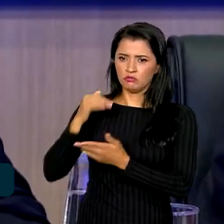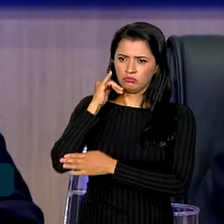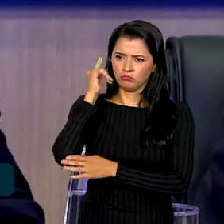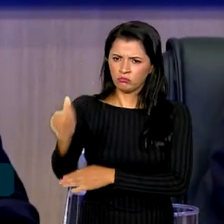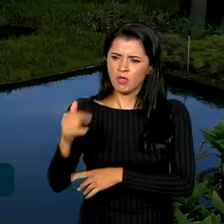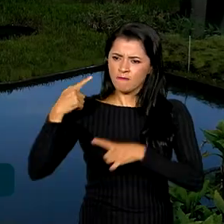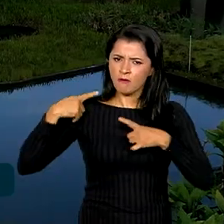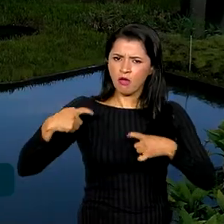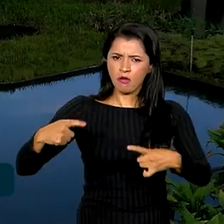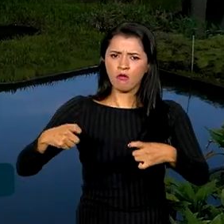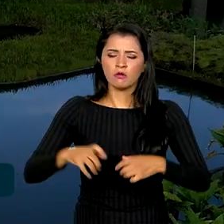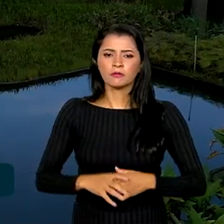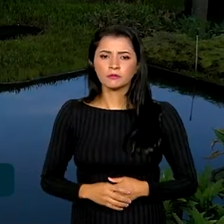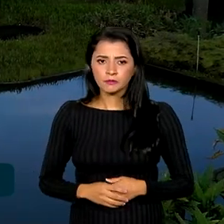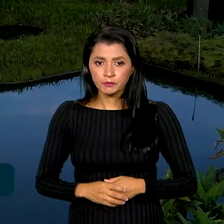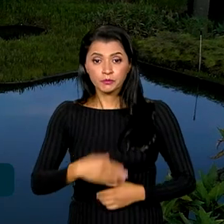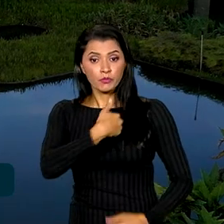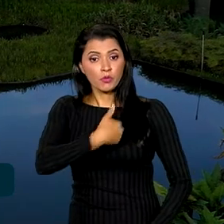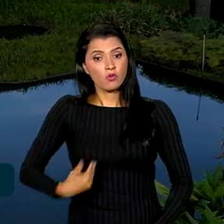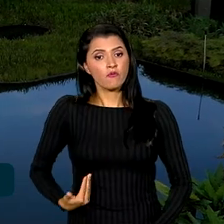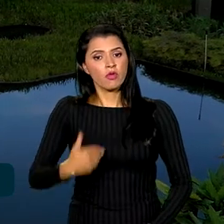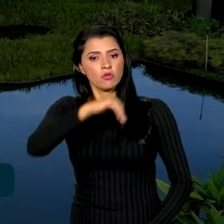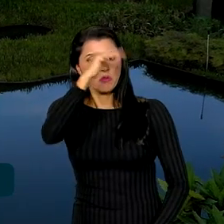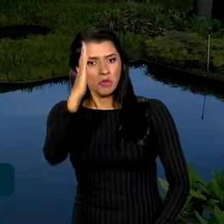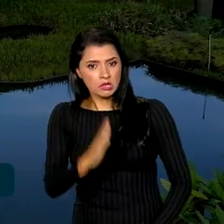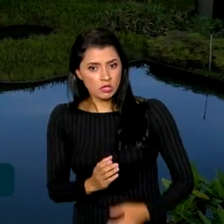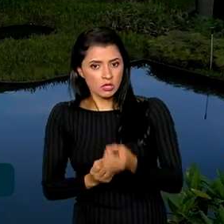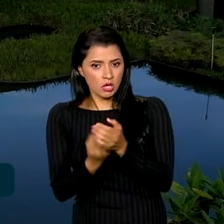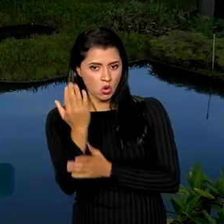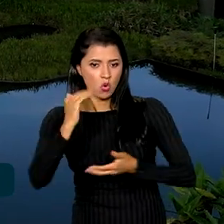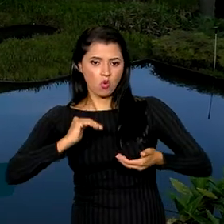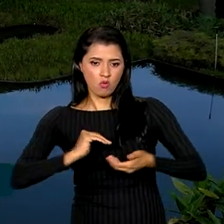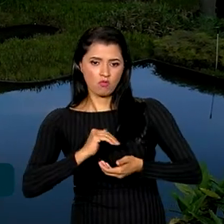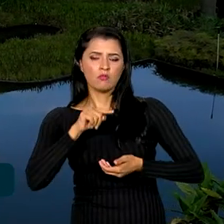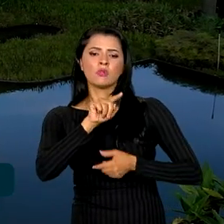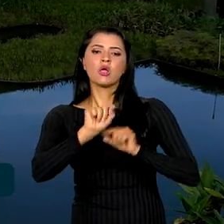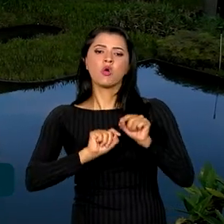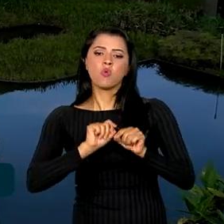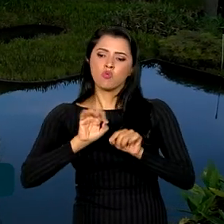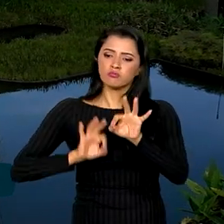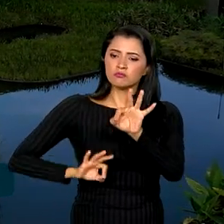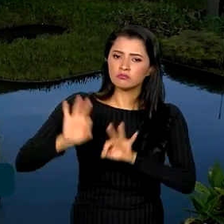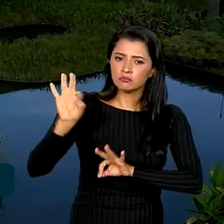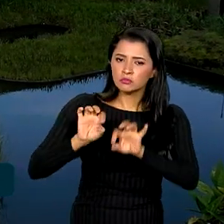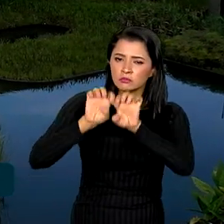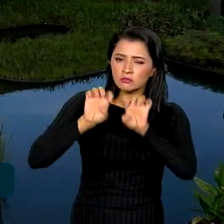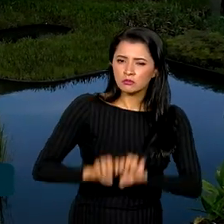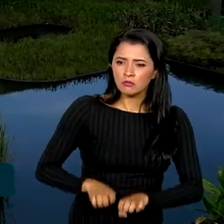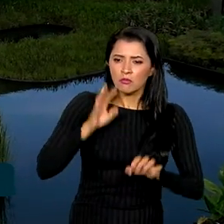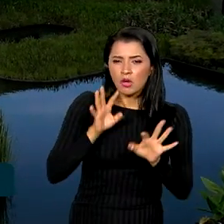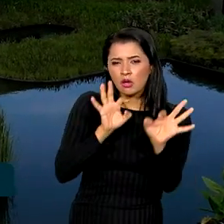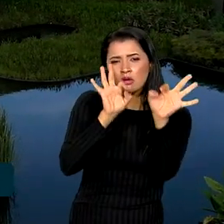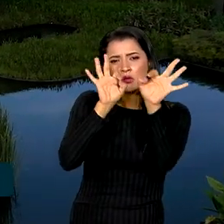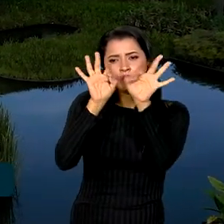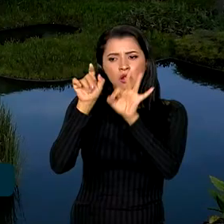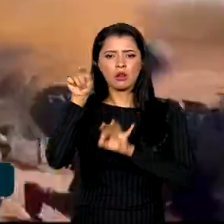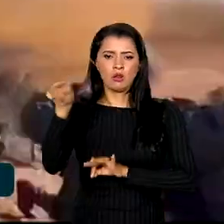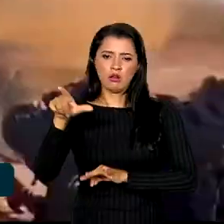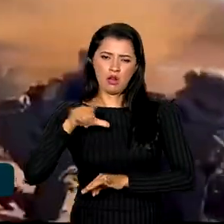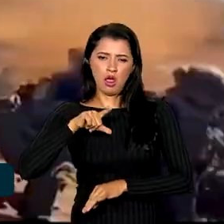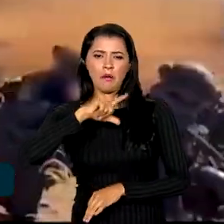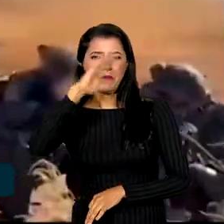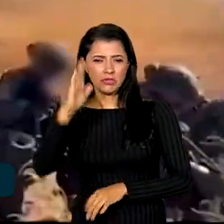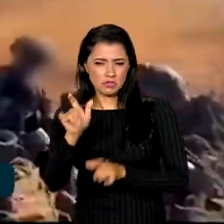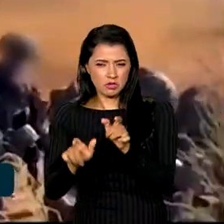estado de guerra. O governo brasileiro montou no Itamaraty uma estrutura para acompanhar a situação dos brasileiros na região.